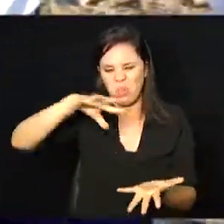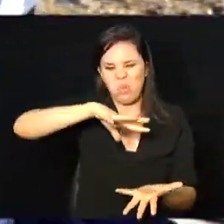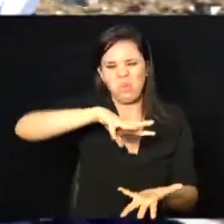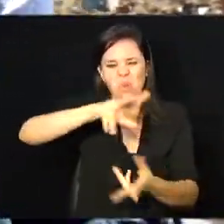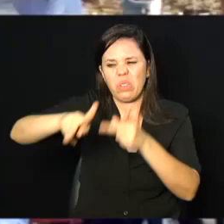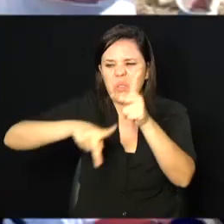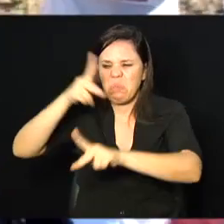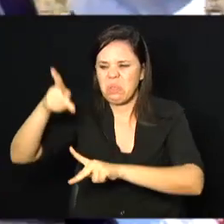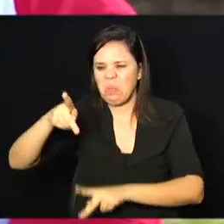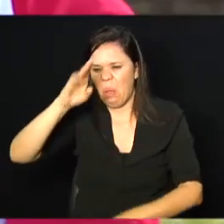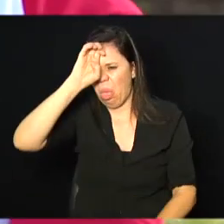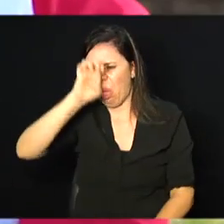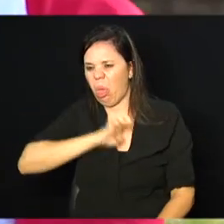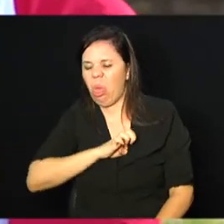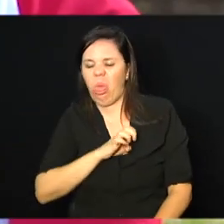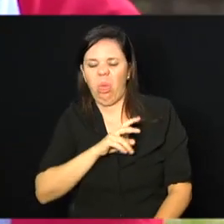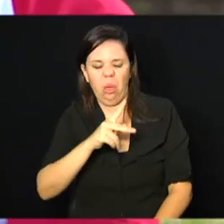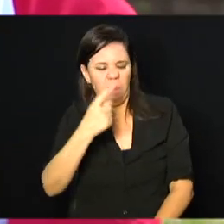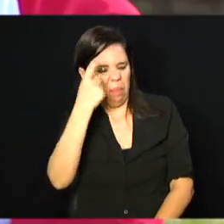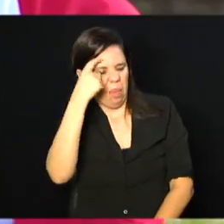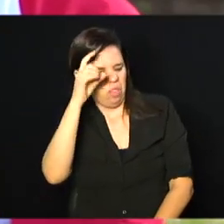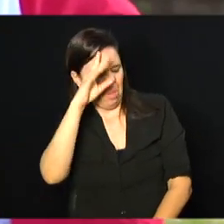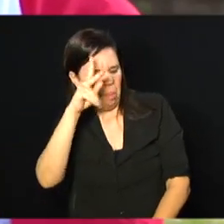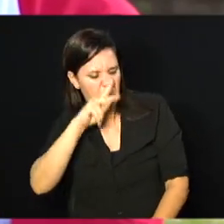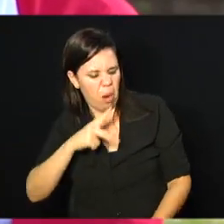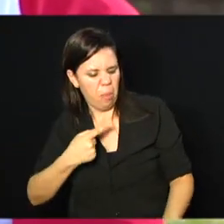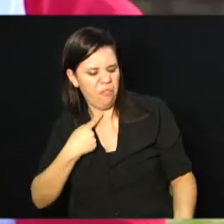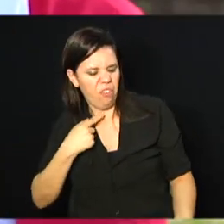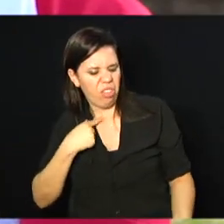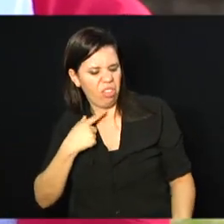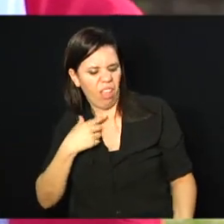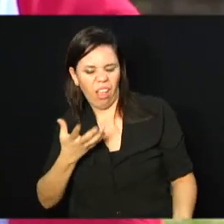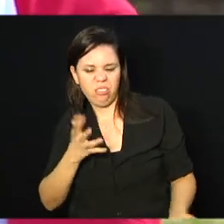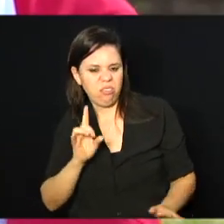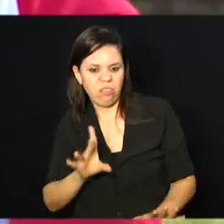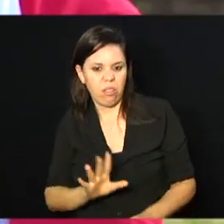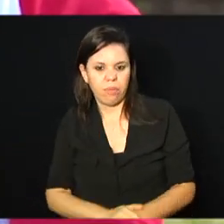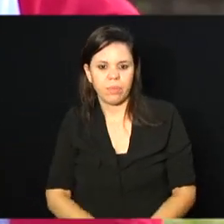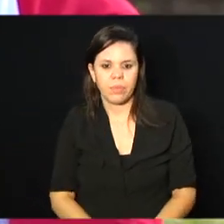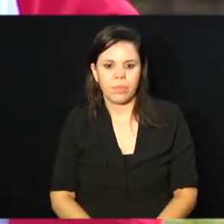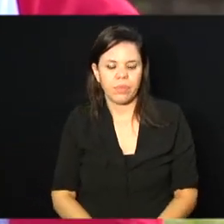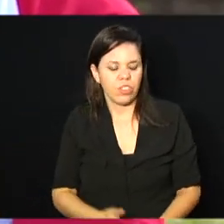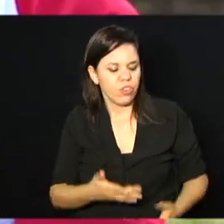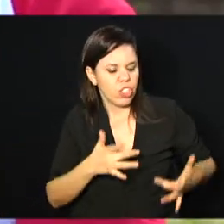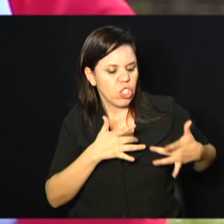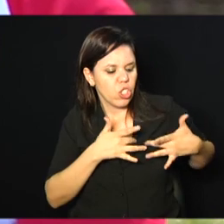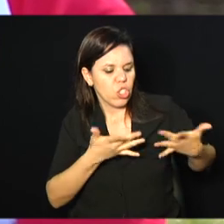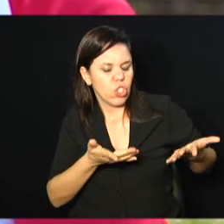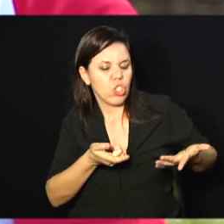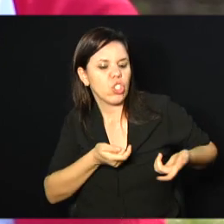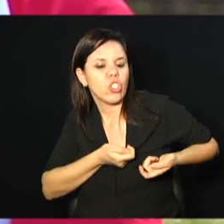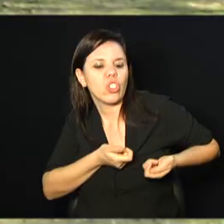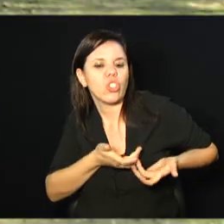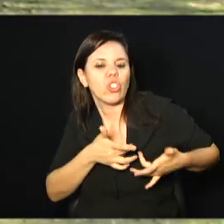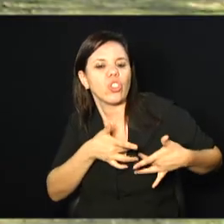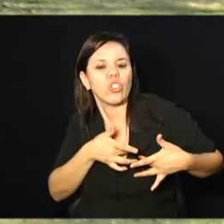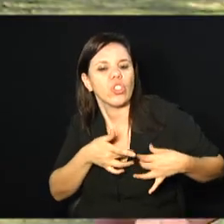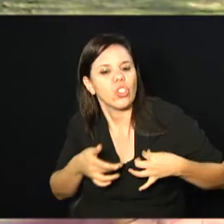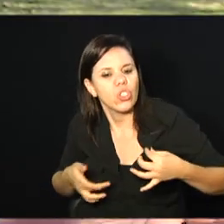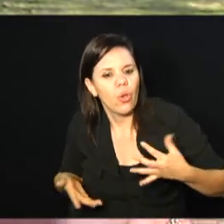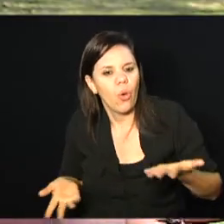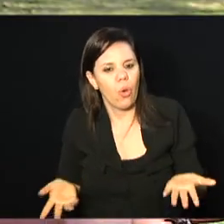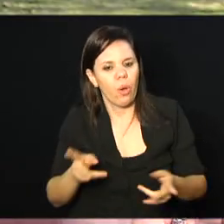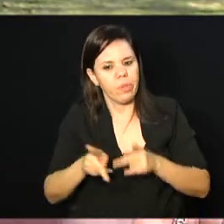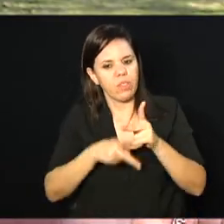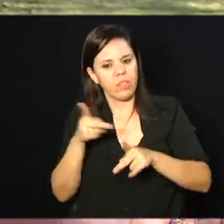um pensa só no seu eu. Aí você se doa pra alguém, isso é uma sensação que não tem preço. E que